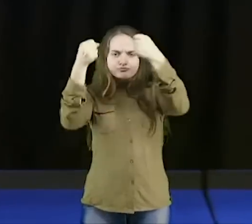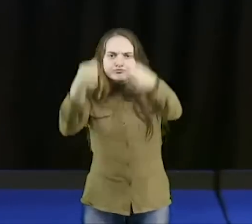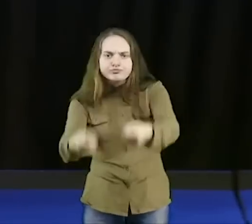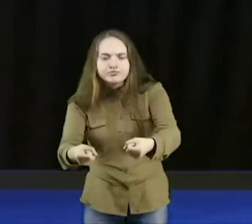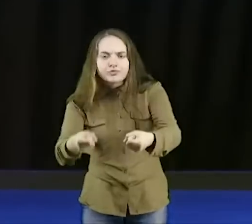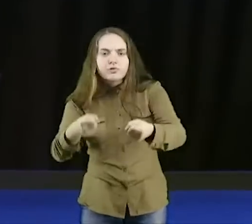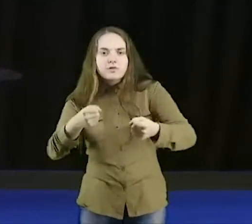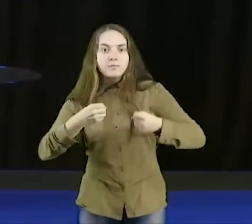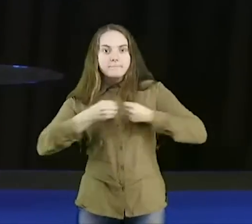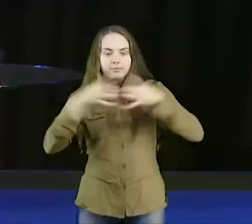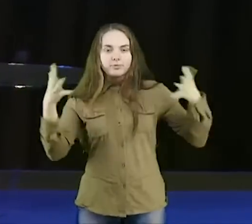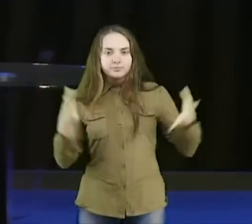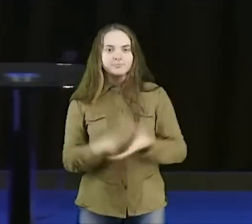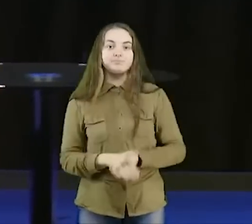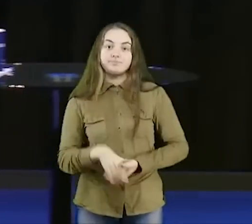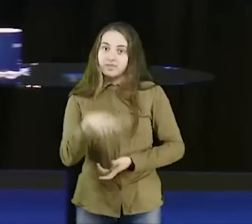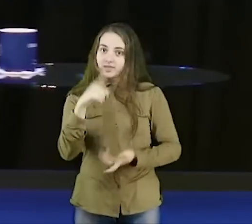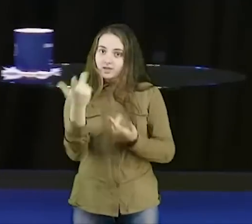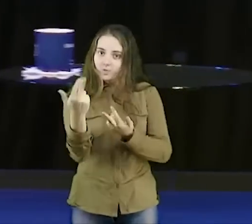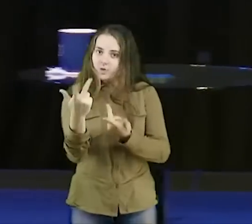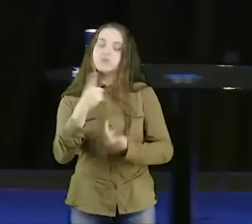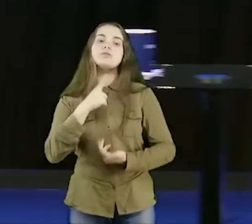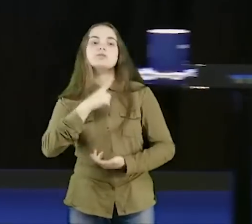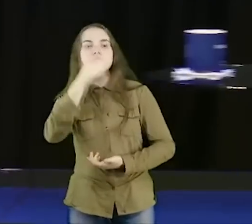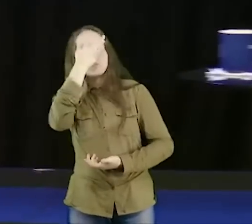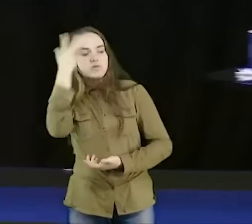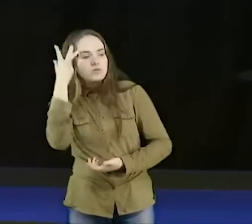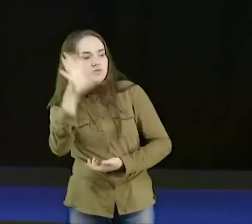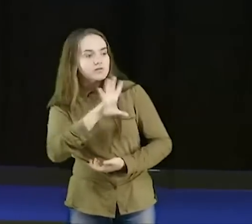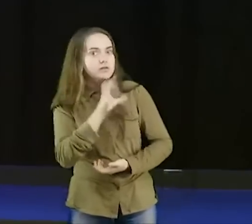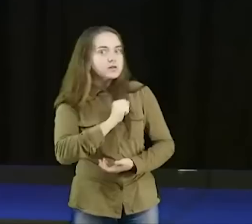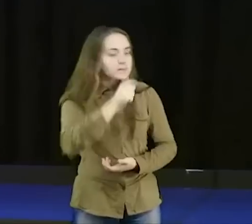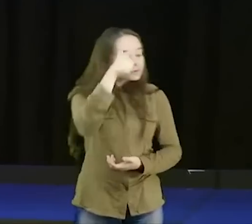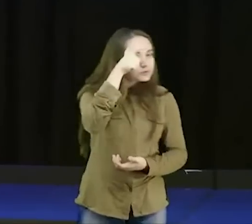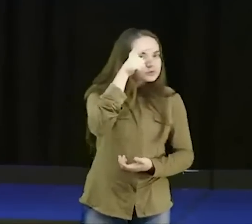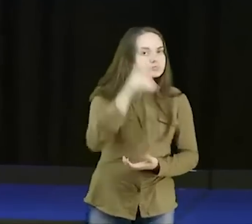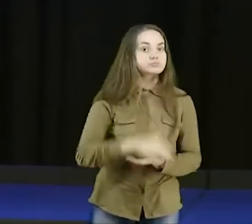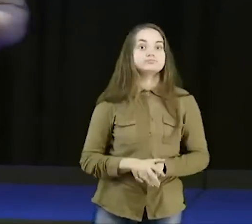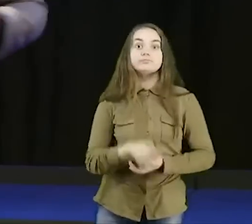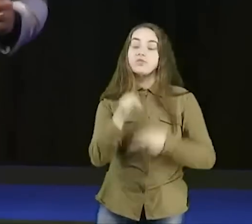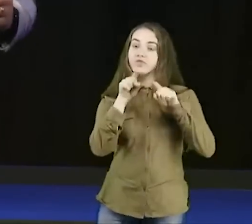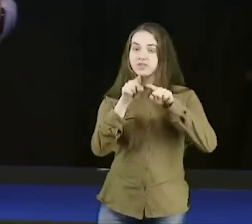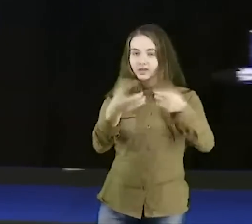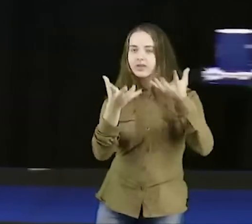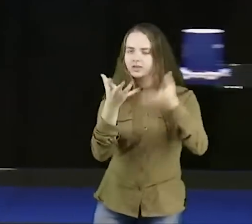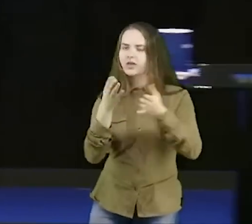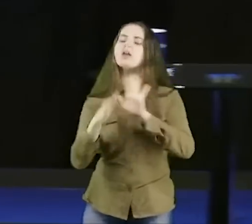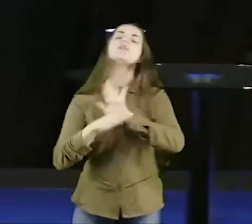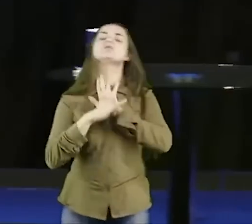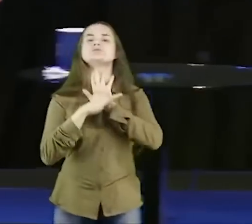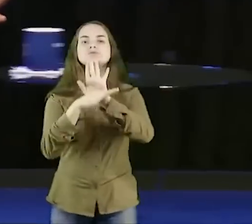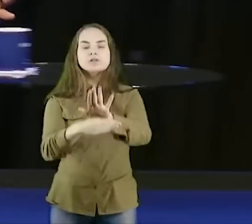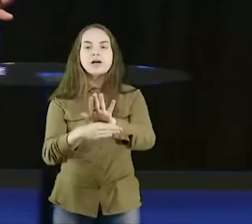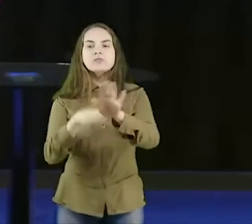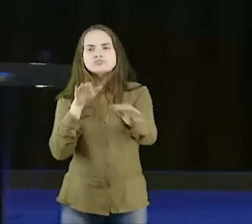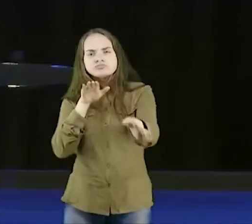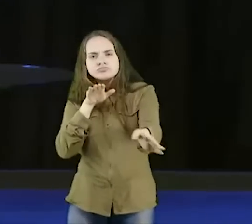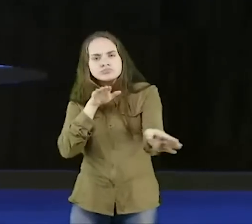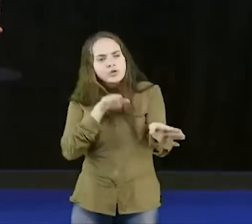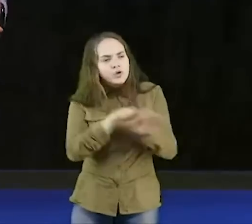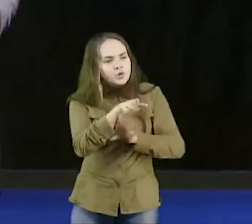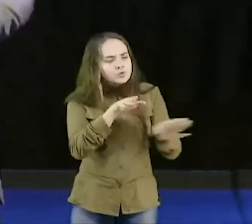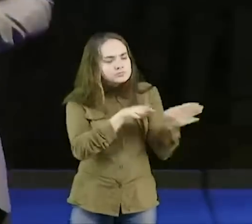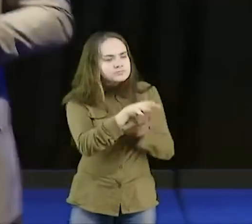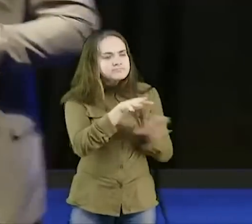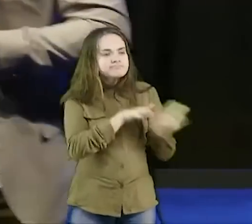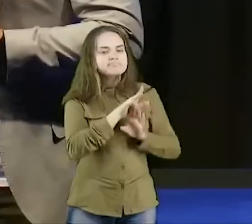diabo, não adianta, então você quer ajudar, você aconselha, a pessoa, não resolve, então, o espírito imundo,